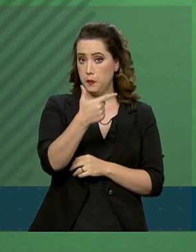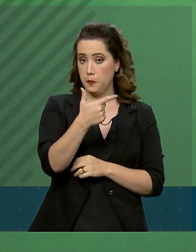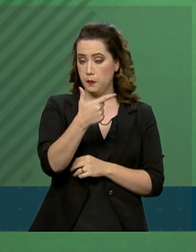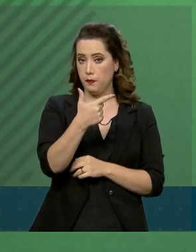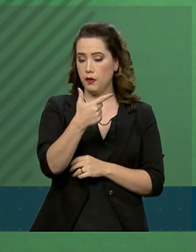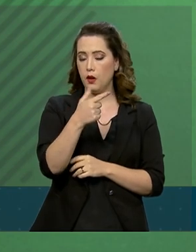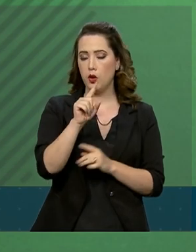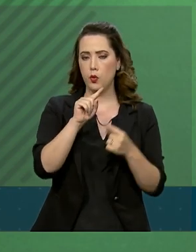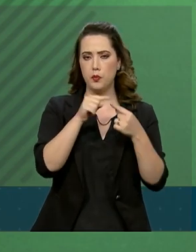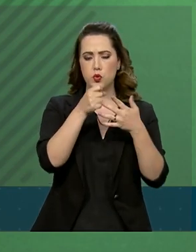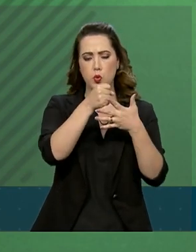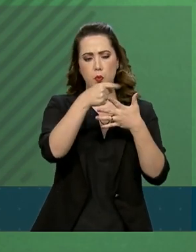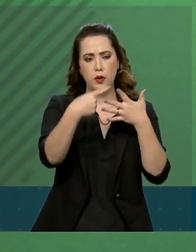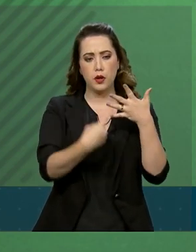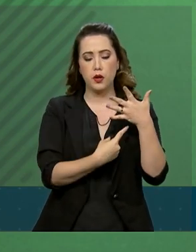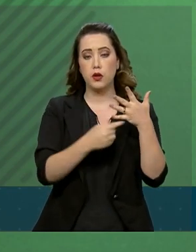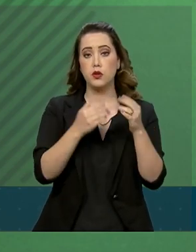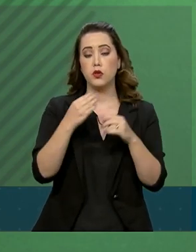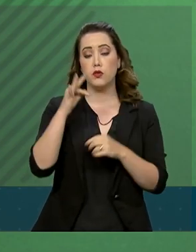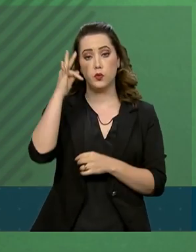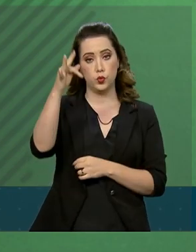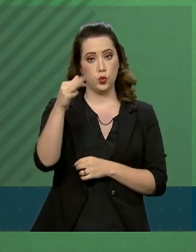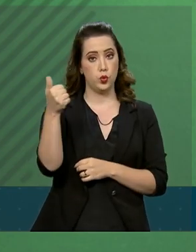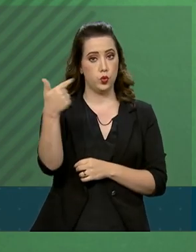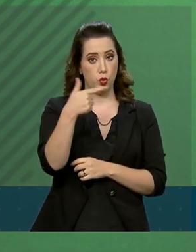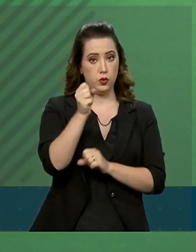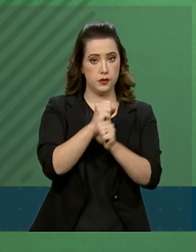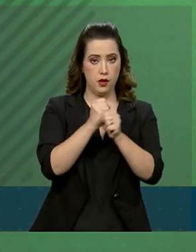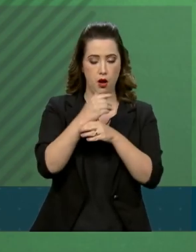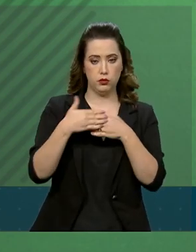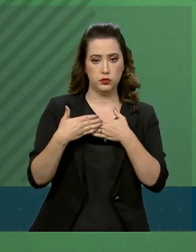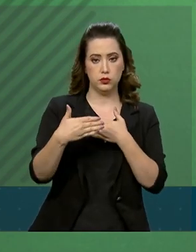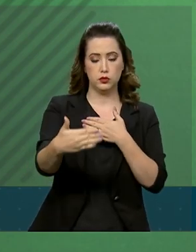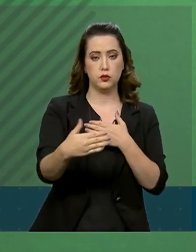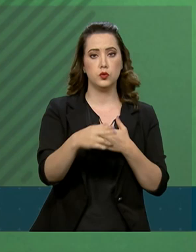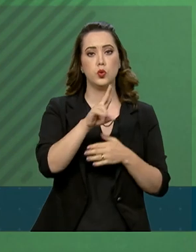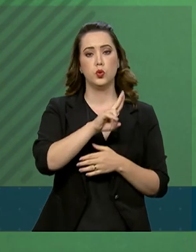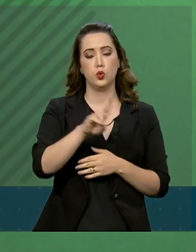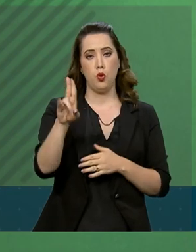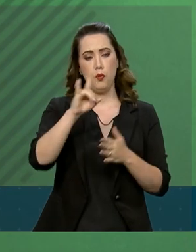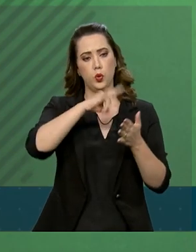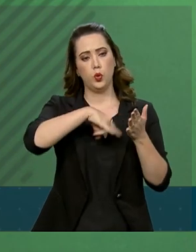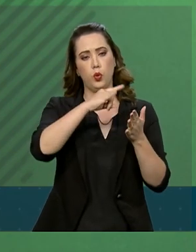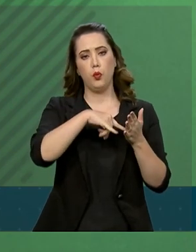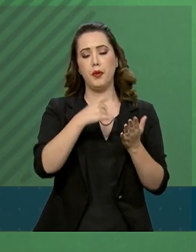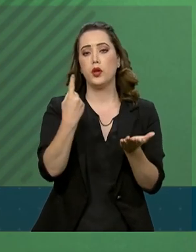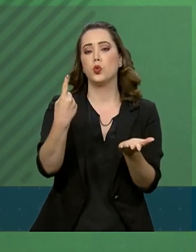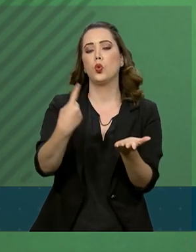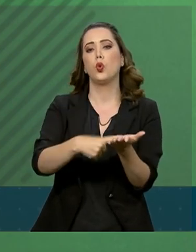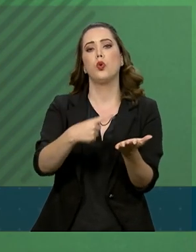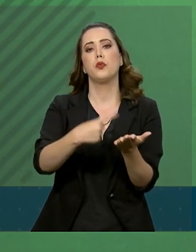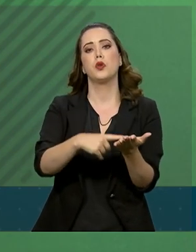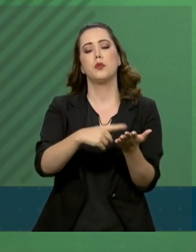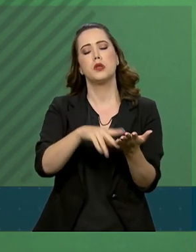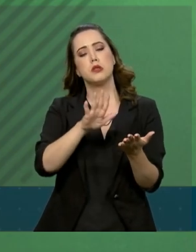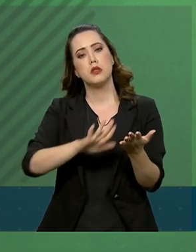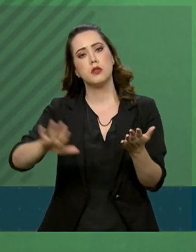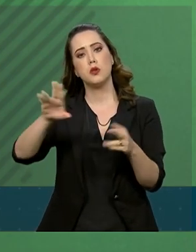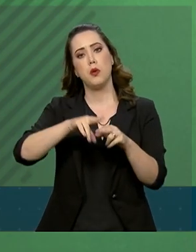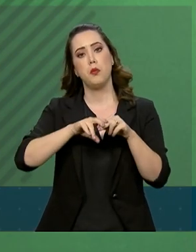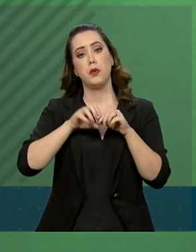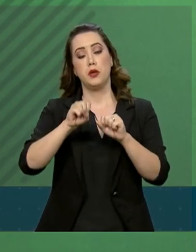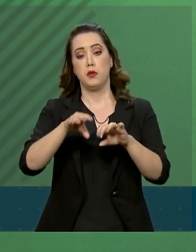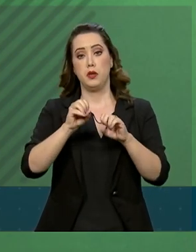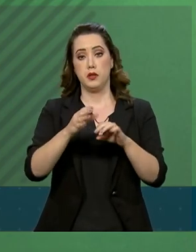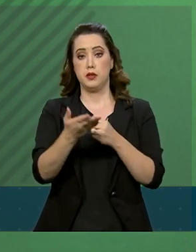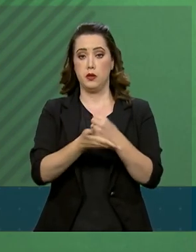meta geral para os próximos 12 anos. O documento chamado Compromisso Nacional pela Educação Básica